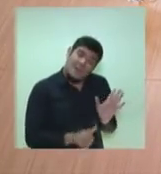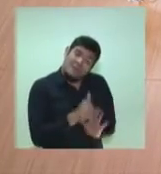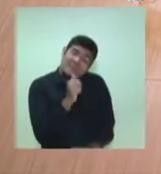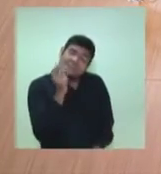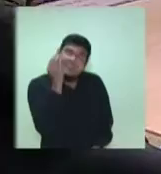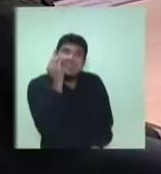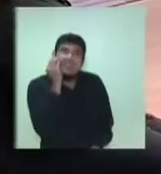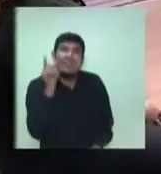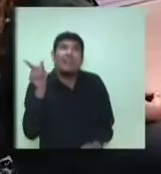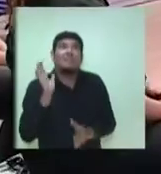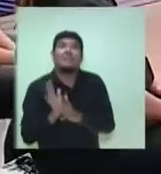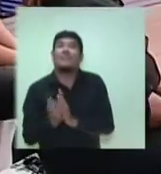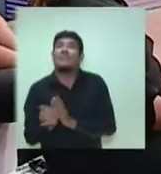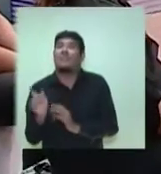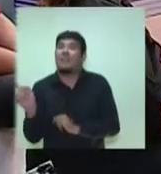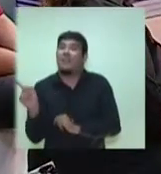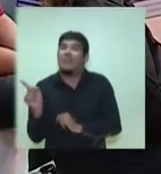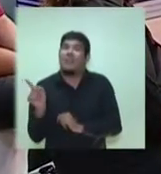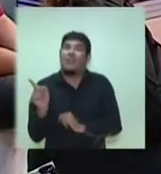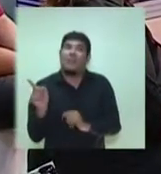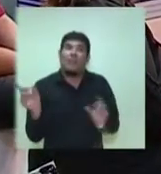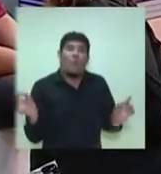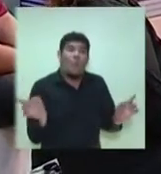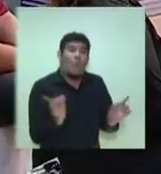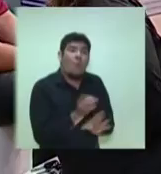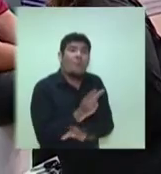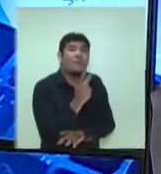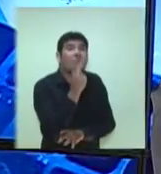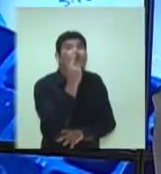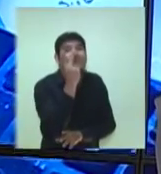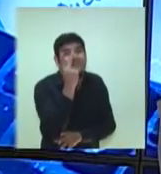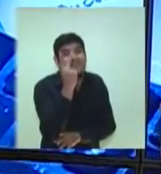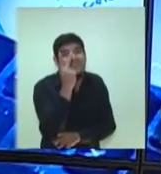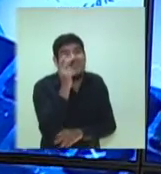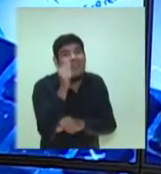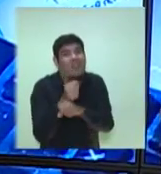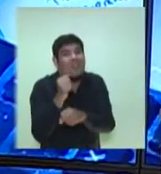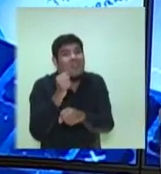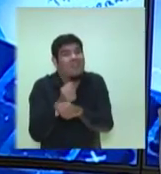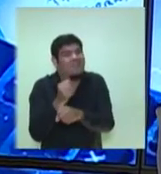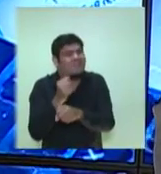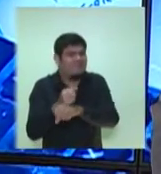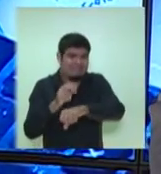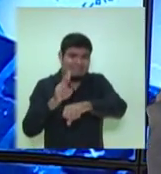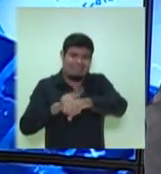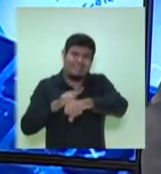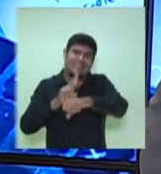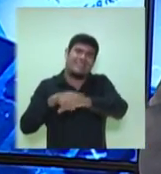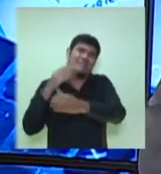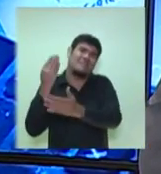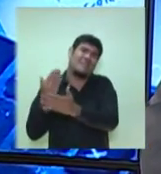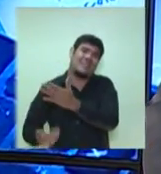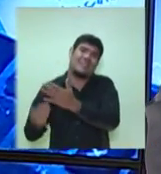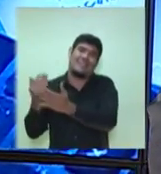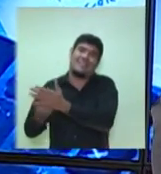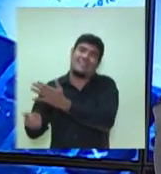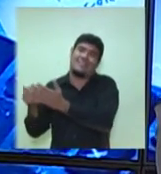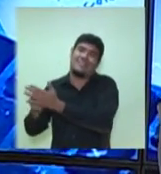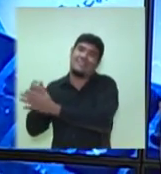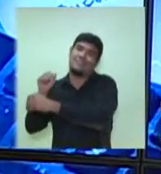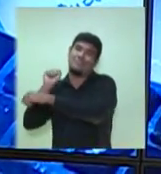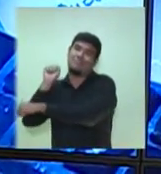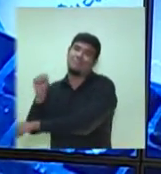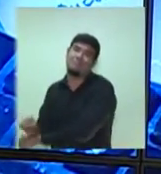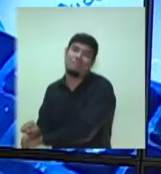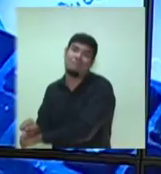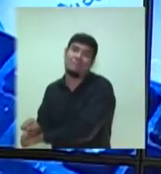que a gente tem que fazer no centro é concluir duas obras que estão muito fora do prazo determinado pelos contratos dela, que